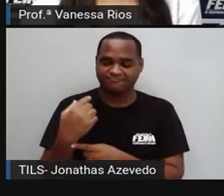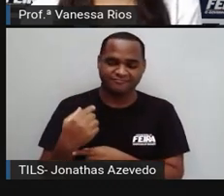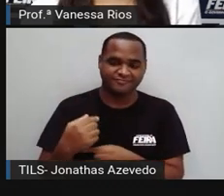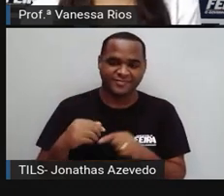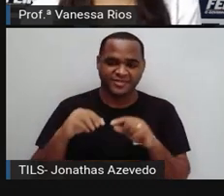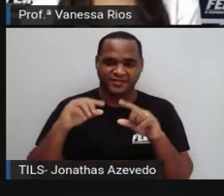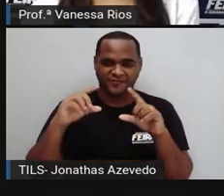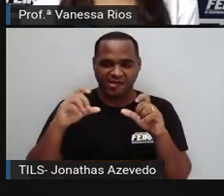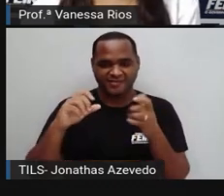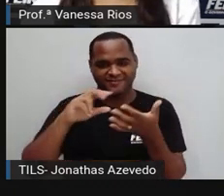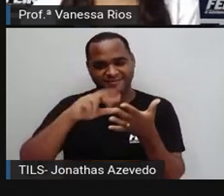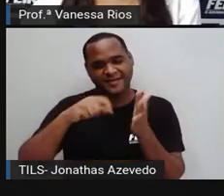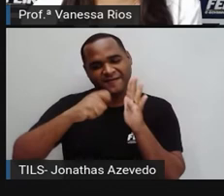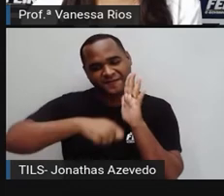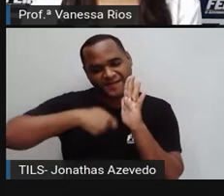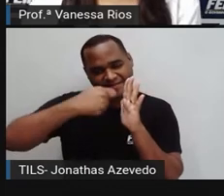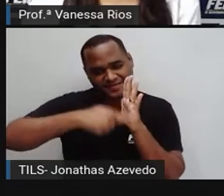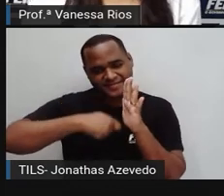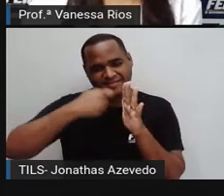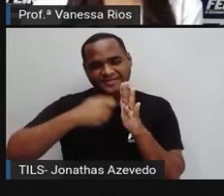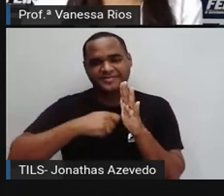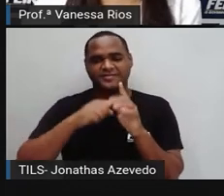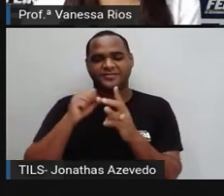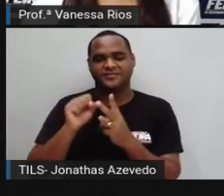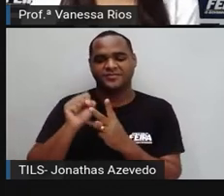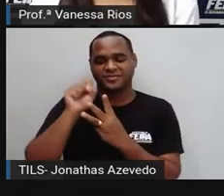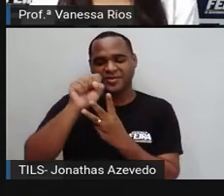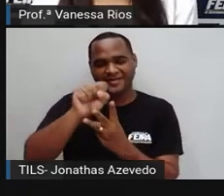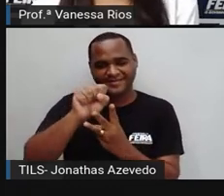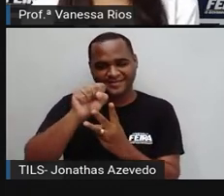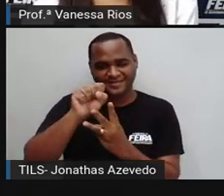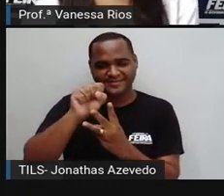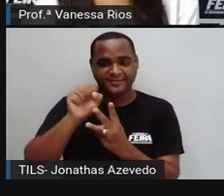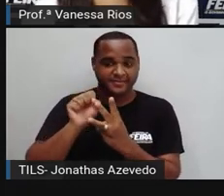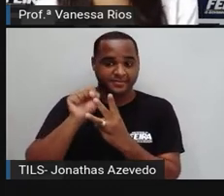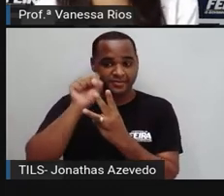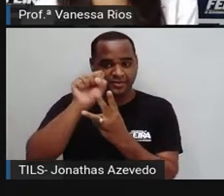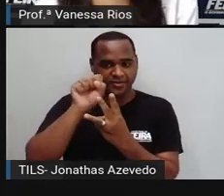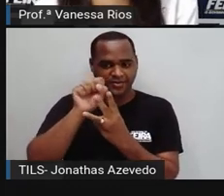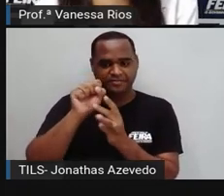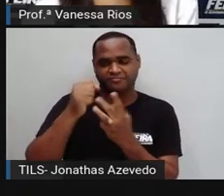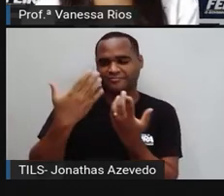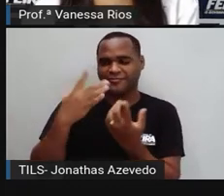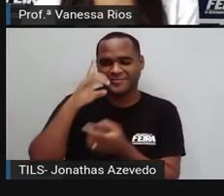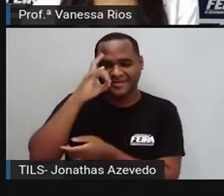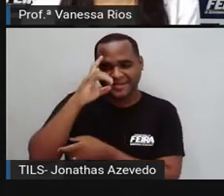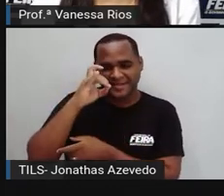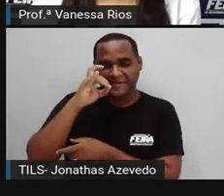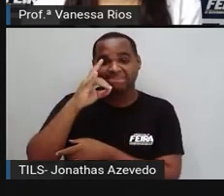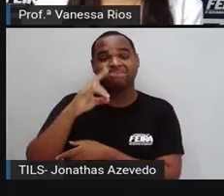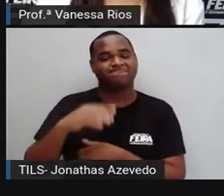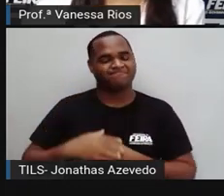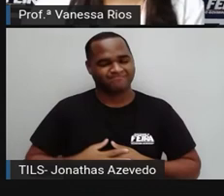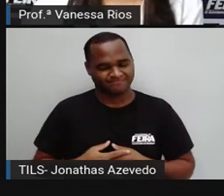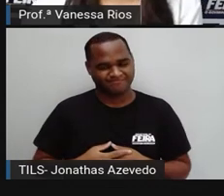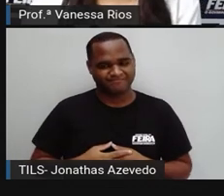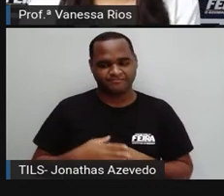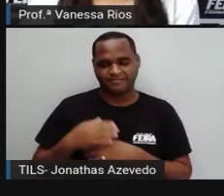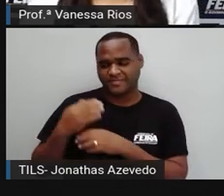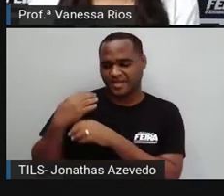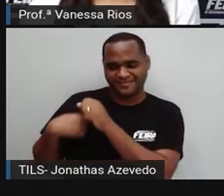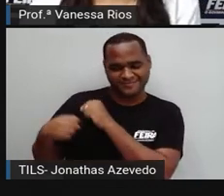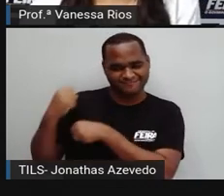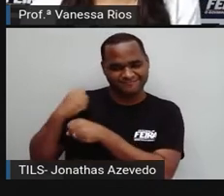essa é uma atividade que vem ganhando destaque, principalmente nos últimos anos aí. E com a